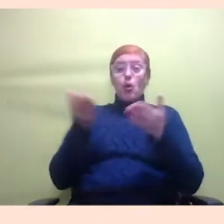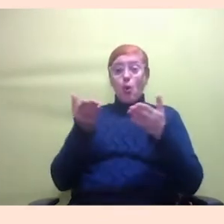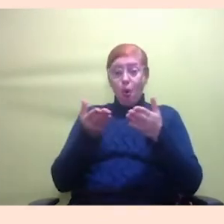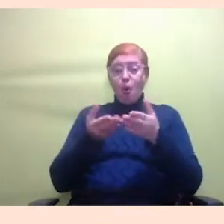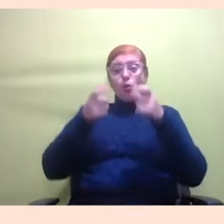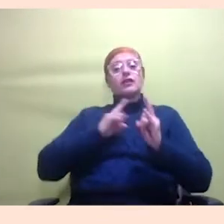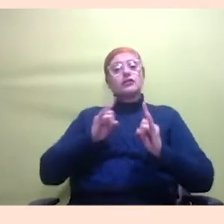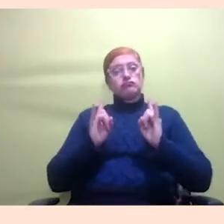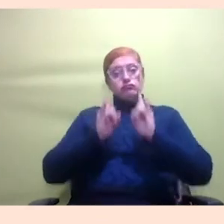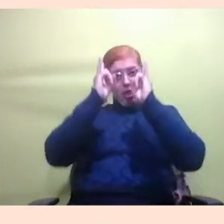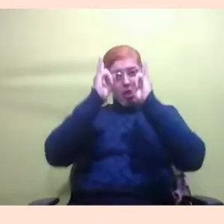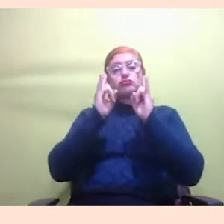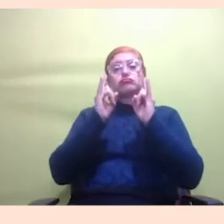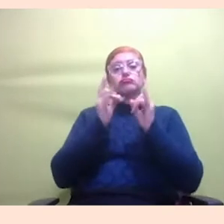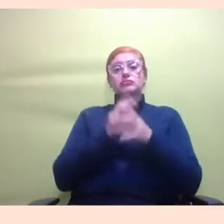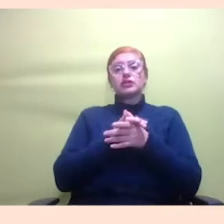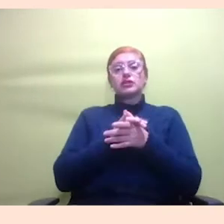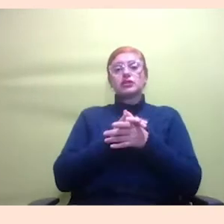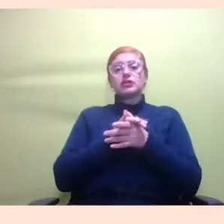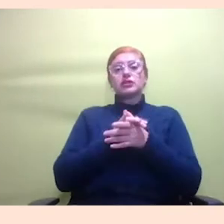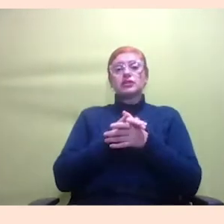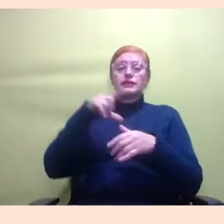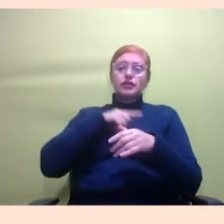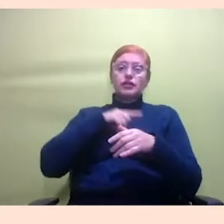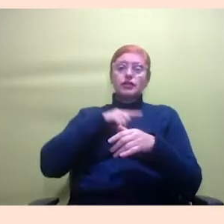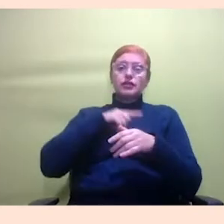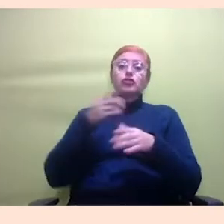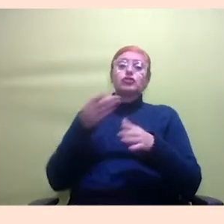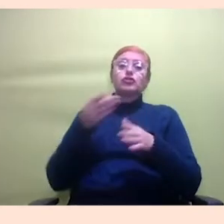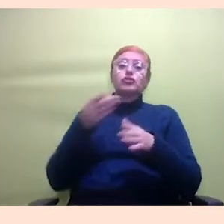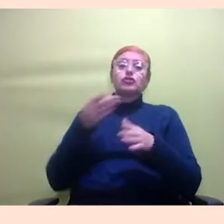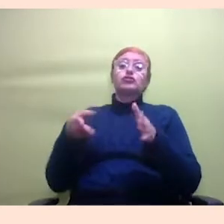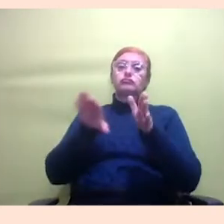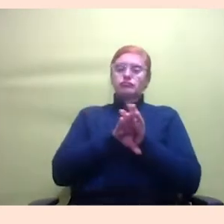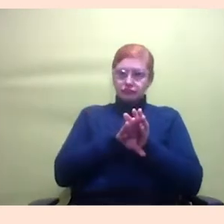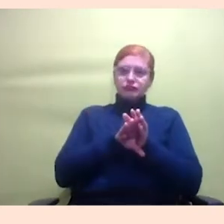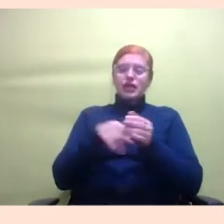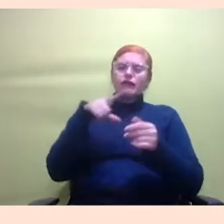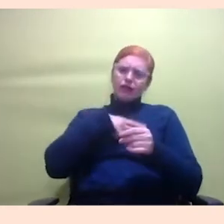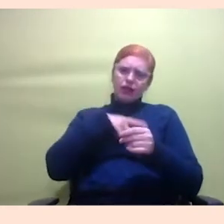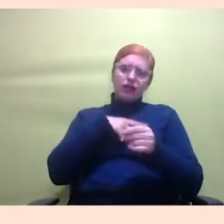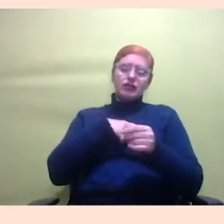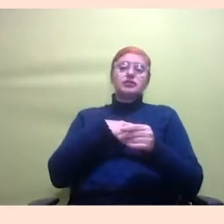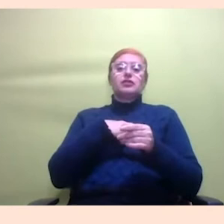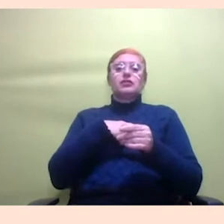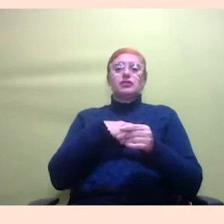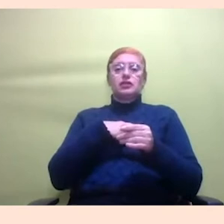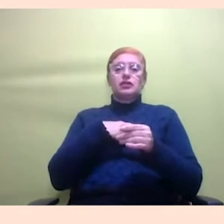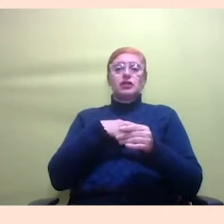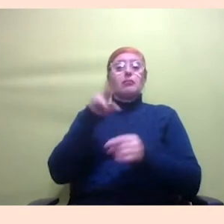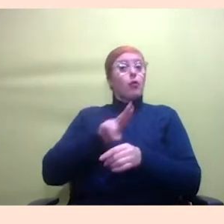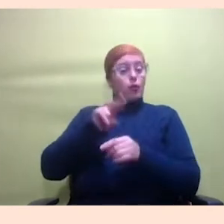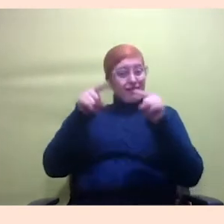lugar que a gente consegue chegar e aí logo quando a gente aluga a sala é muito louco porque é exatamente quando eu quebro o pé eu quebrei